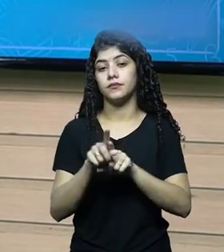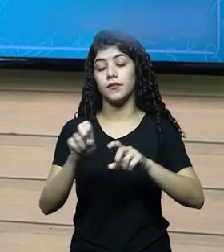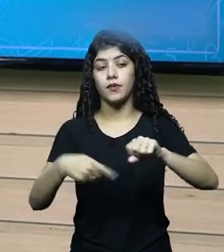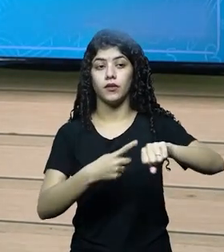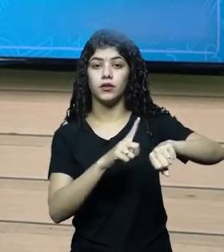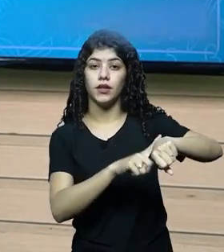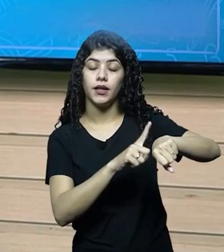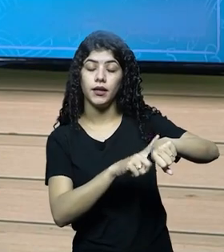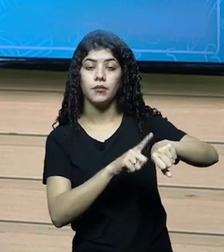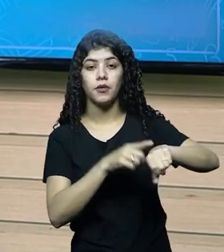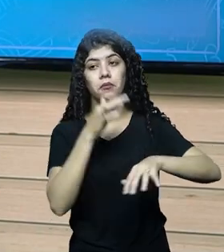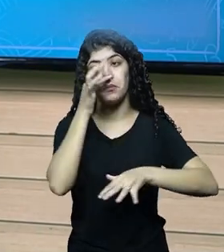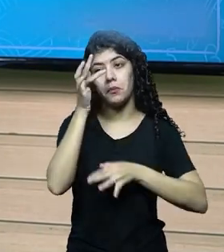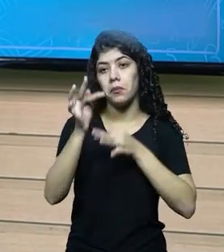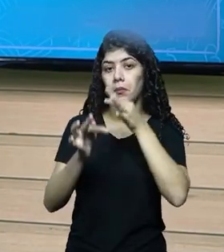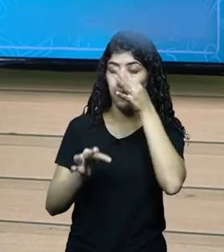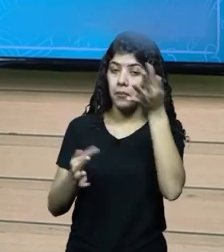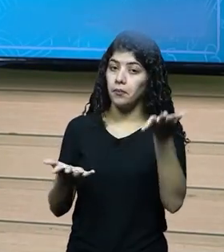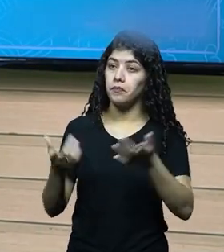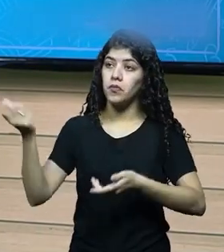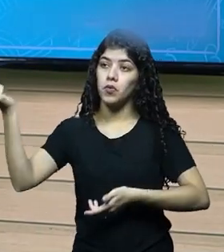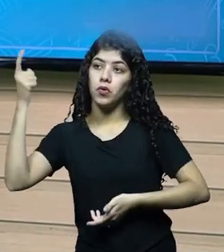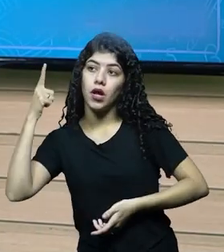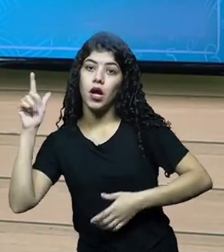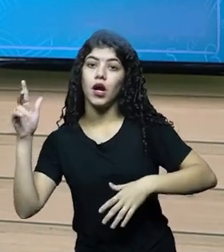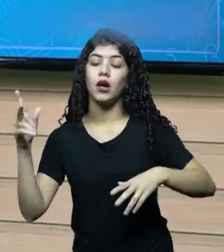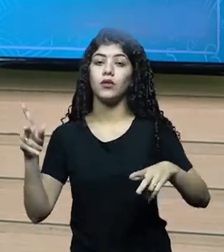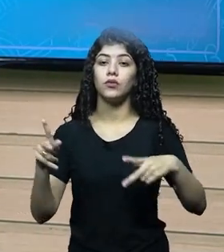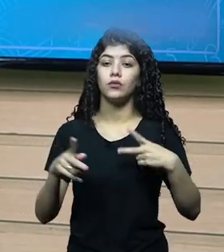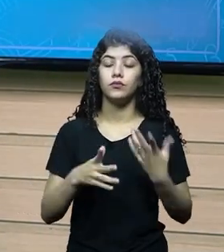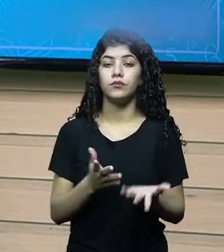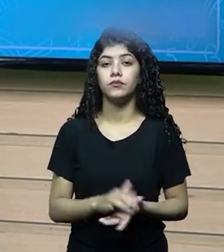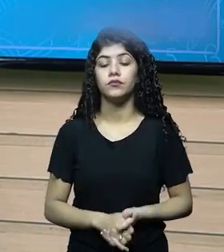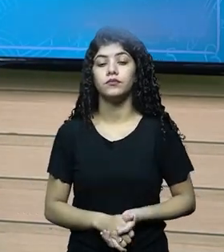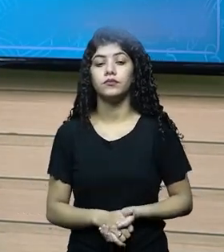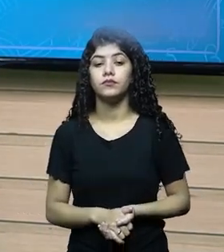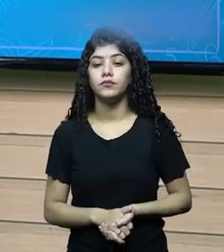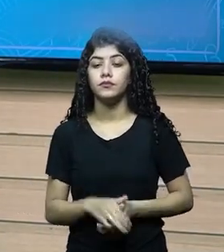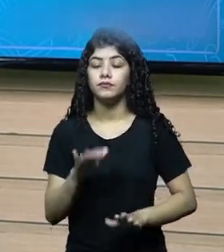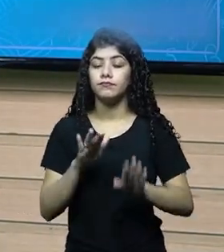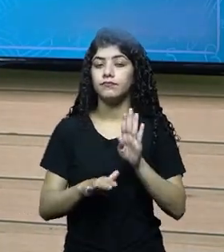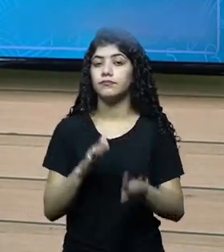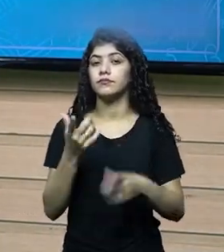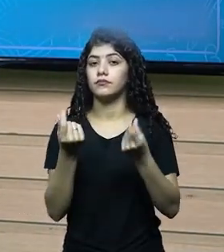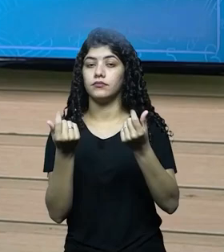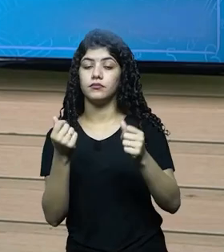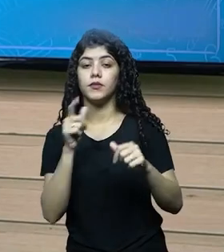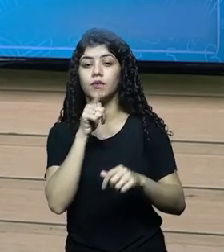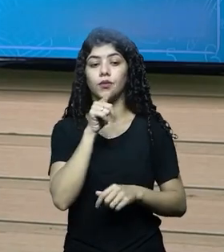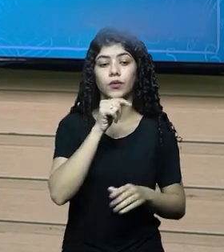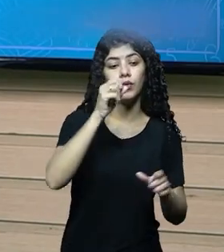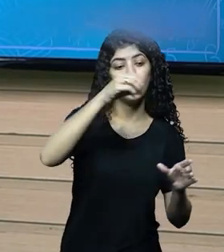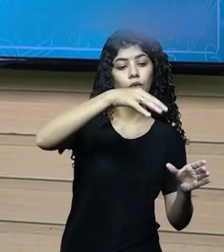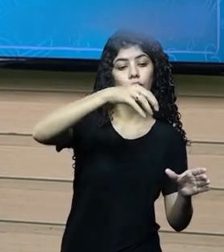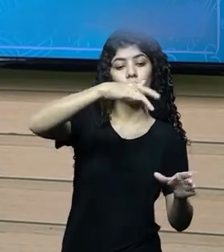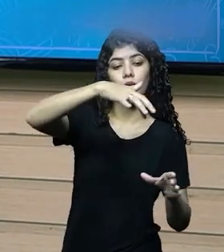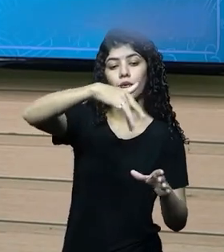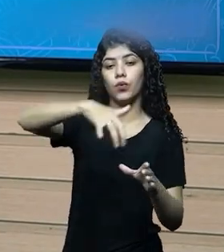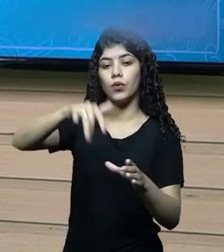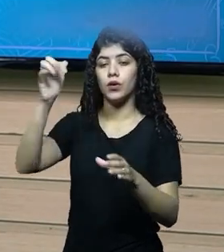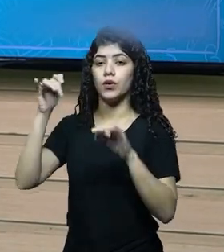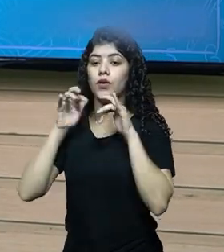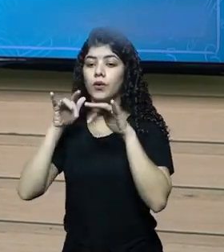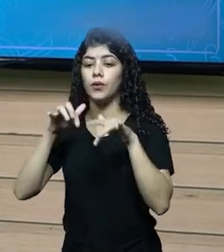sazonais, climáticas e diversos outros fatores, diversos outros recursos, como irrigação, mão de